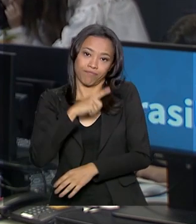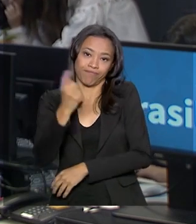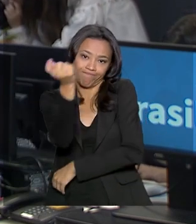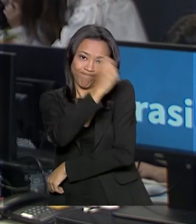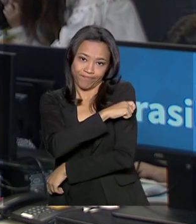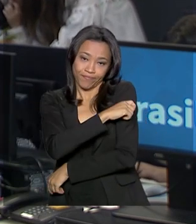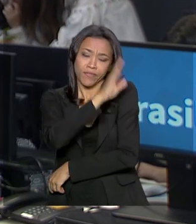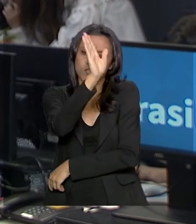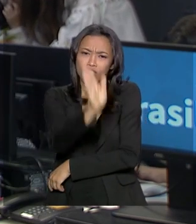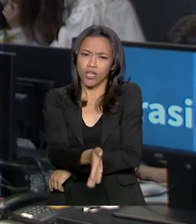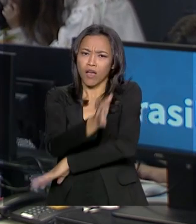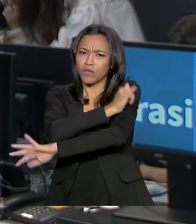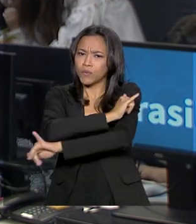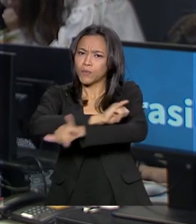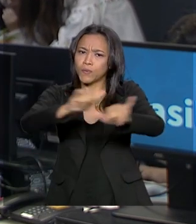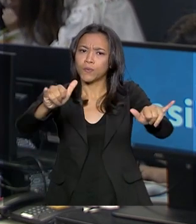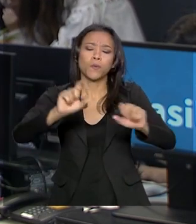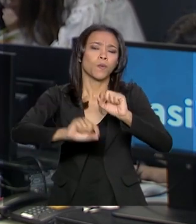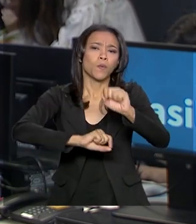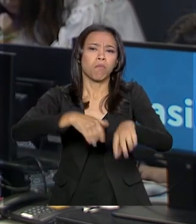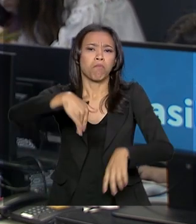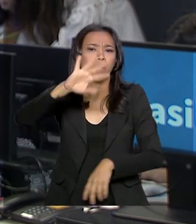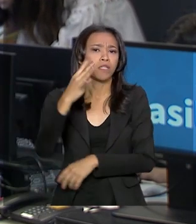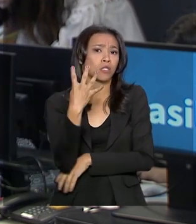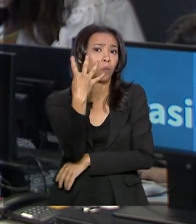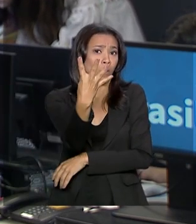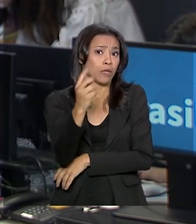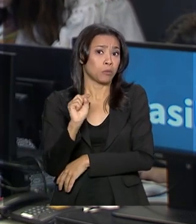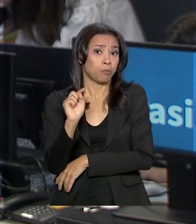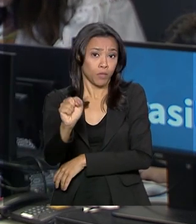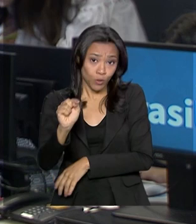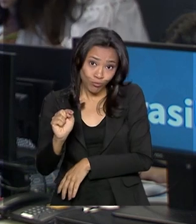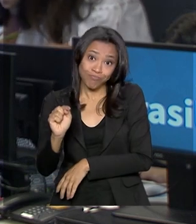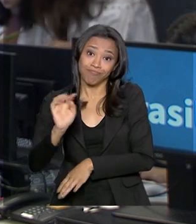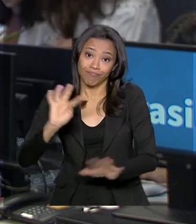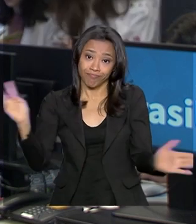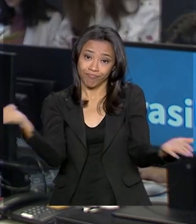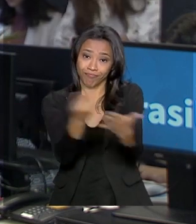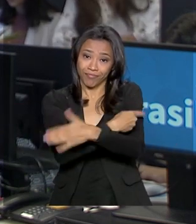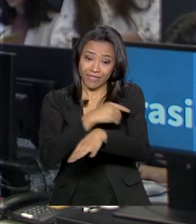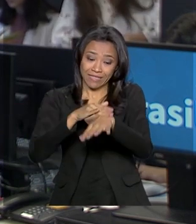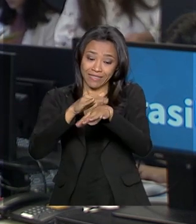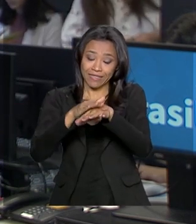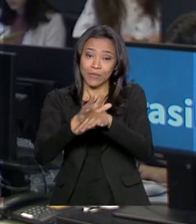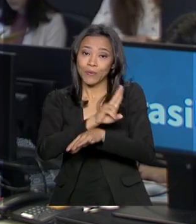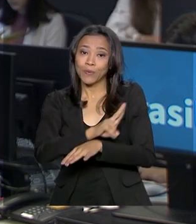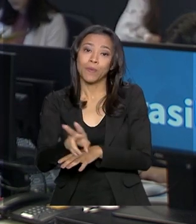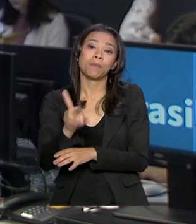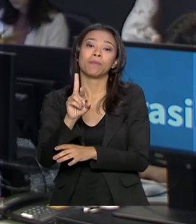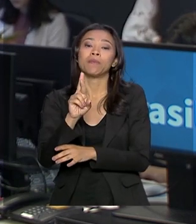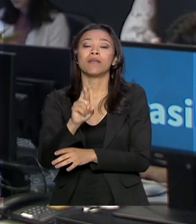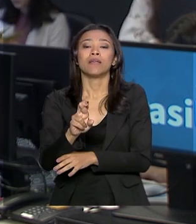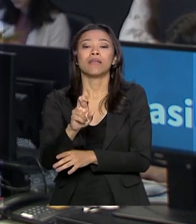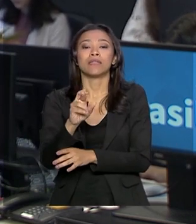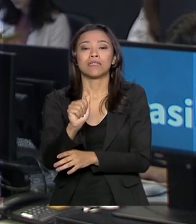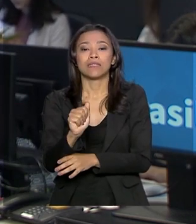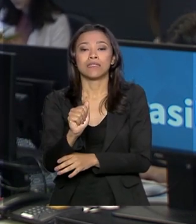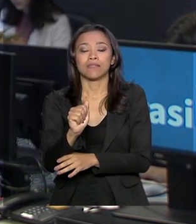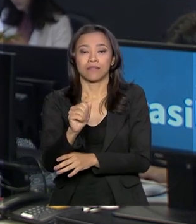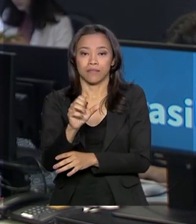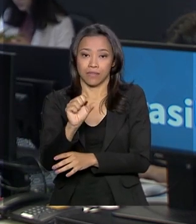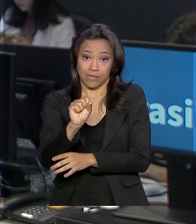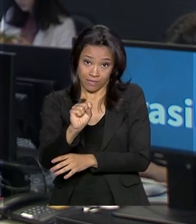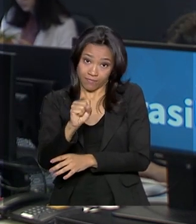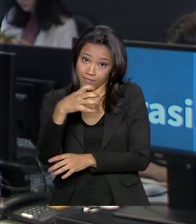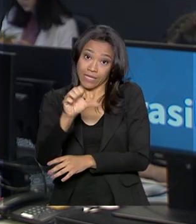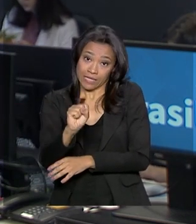do ano, já foram registrados mais de 4 mil casos suspeitos de sarampo. Quase mil foram confirmados e 2.600